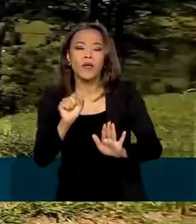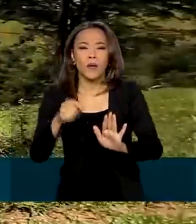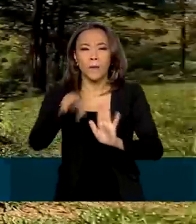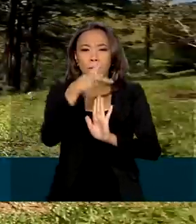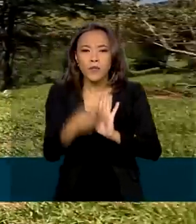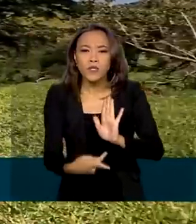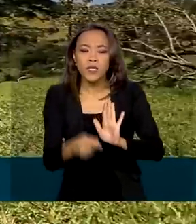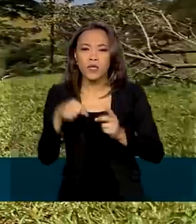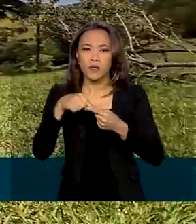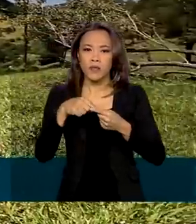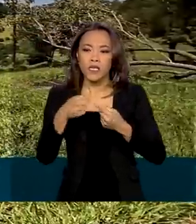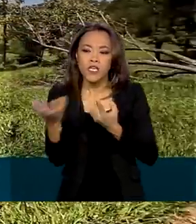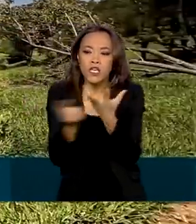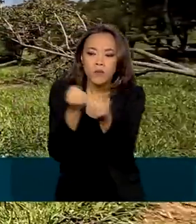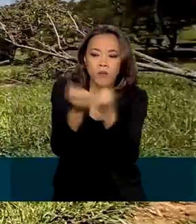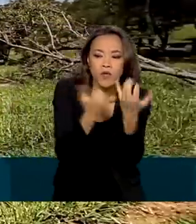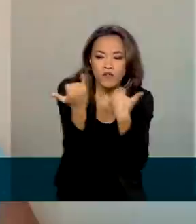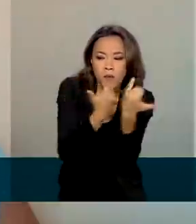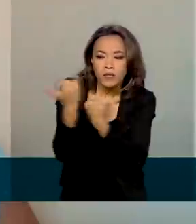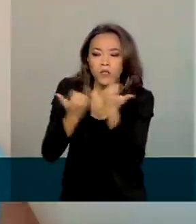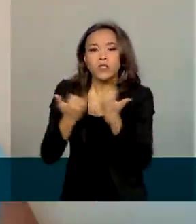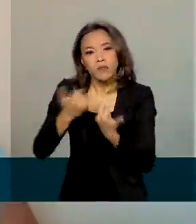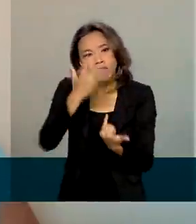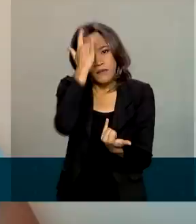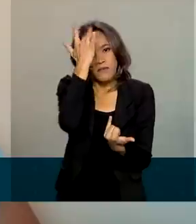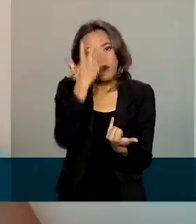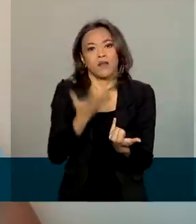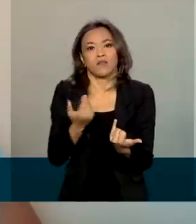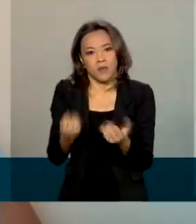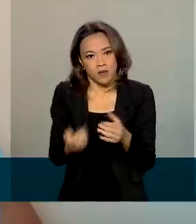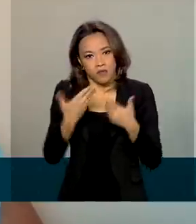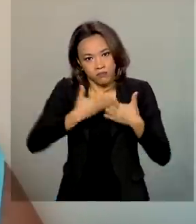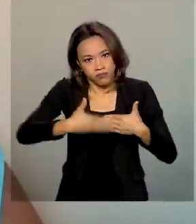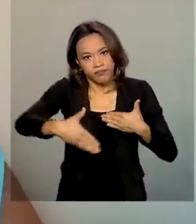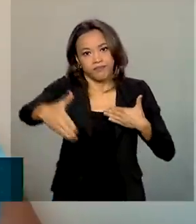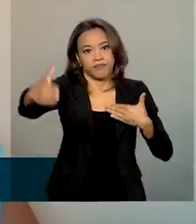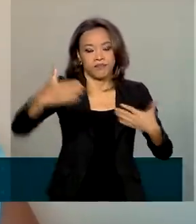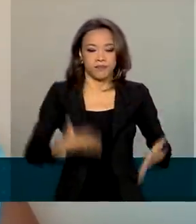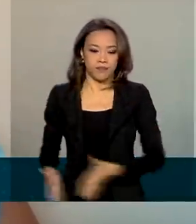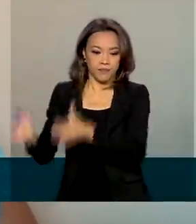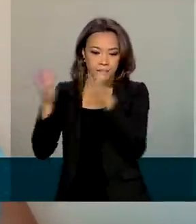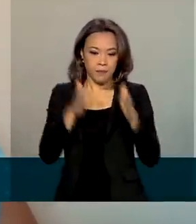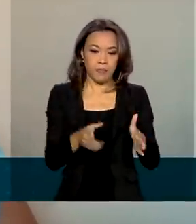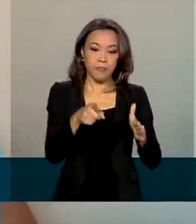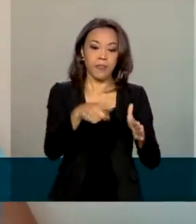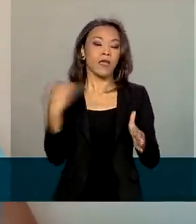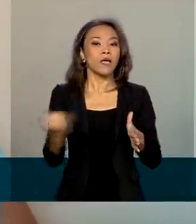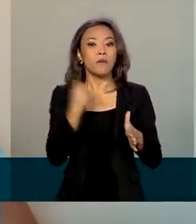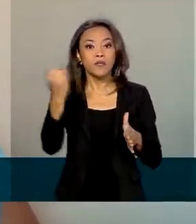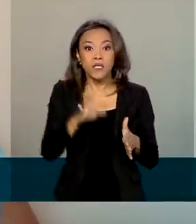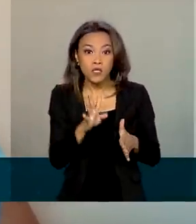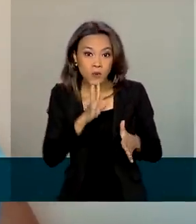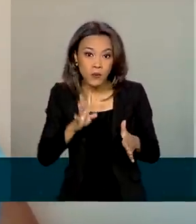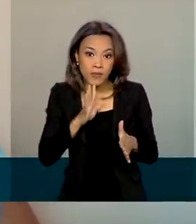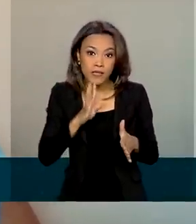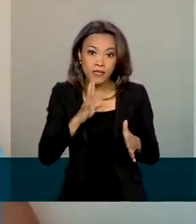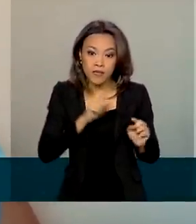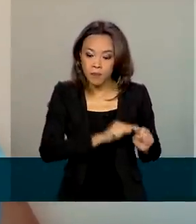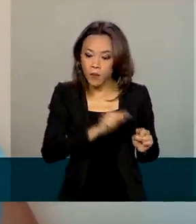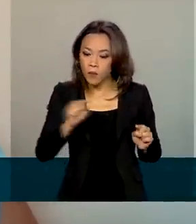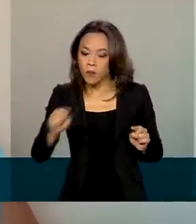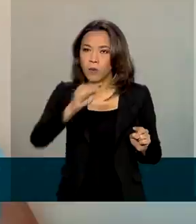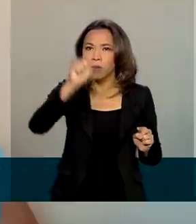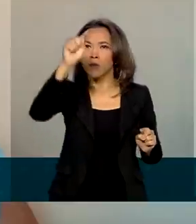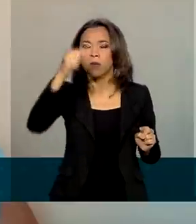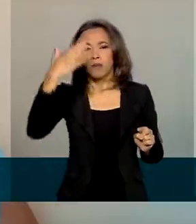que possam facilitar a implantação. É importante a gente conhecer quais as capacidades instaladas que estão nesses municípios